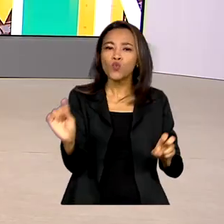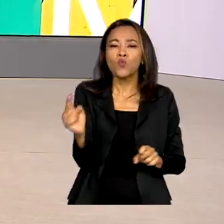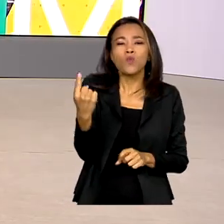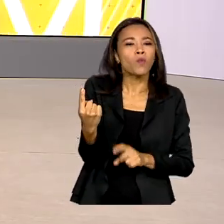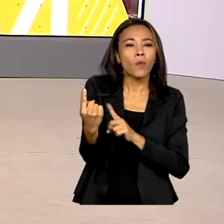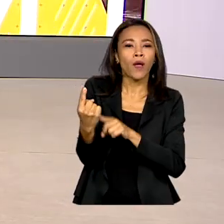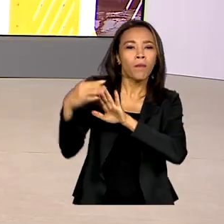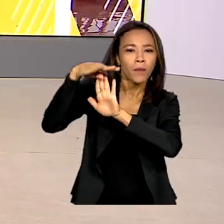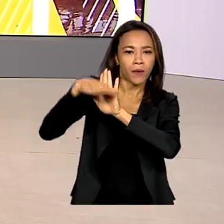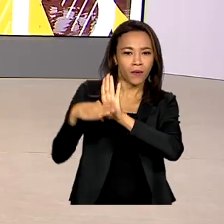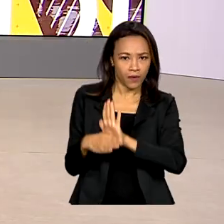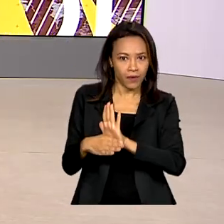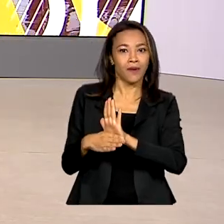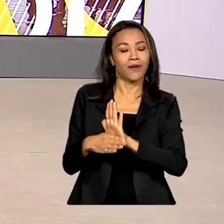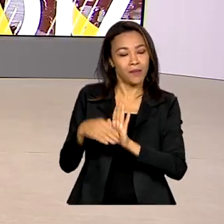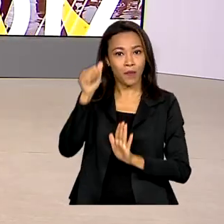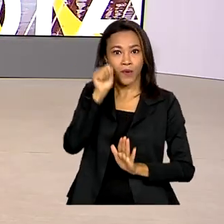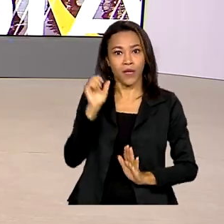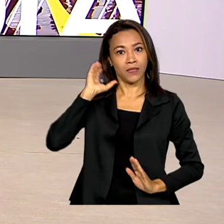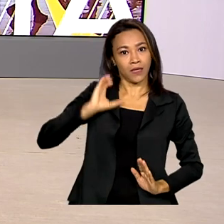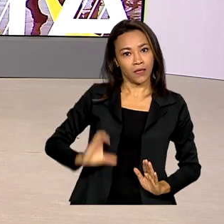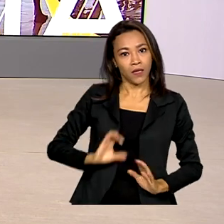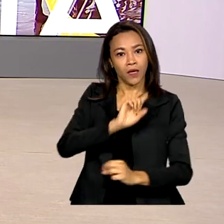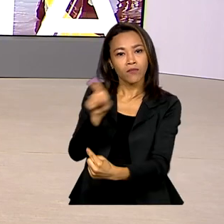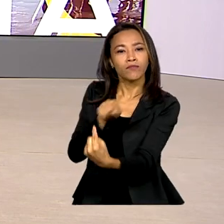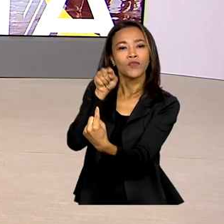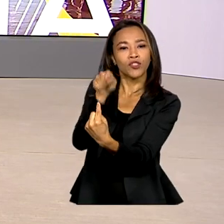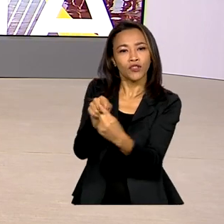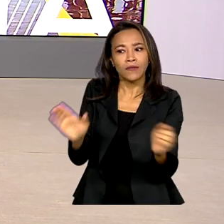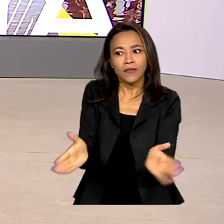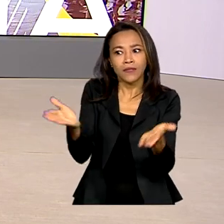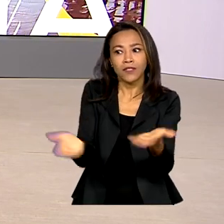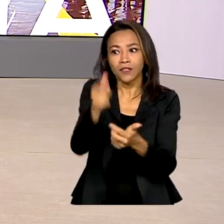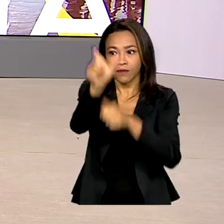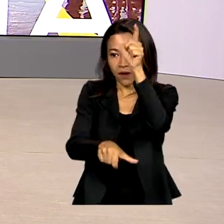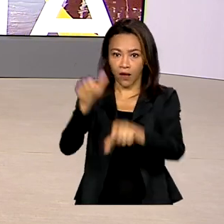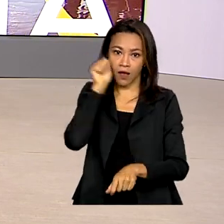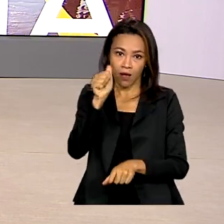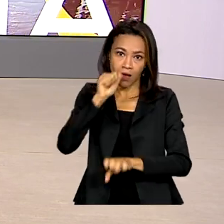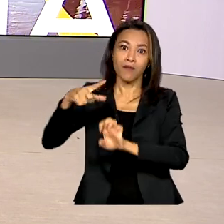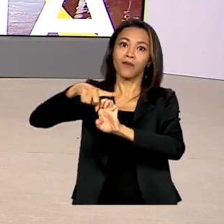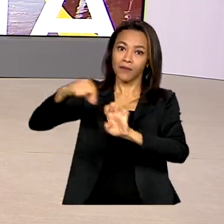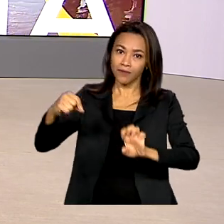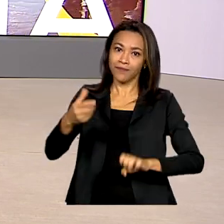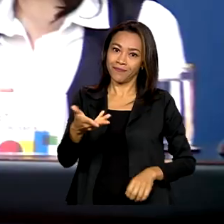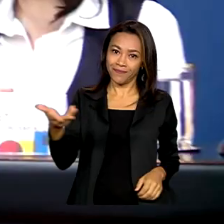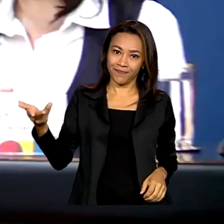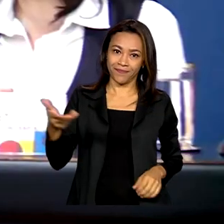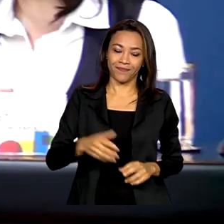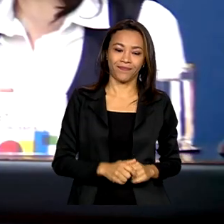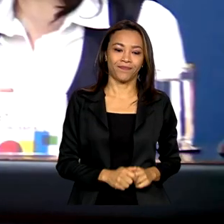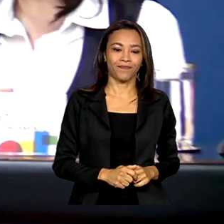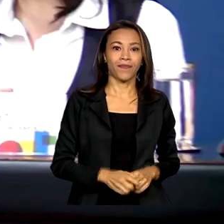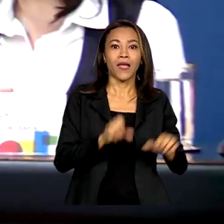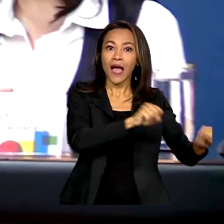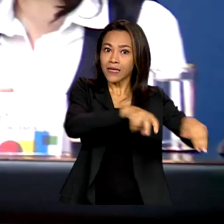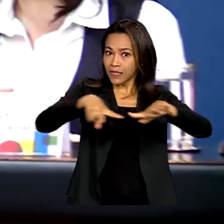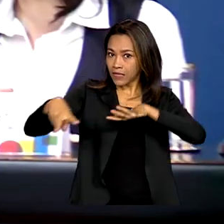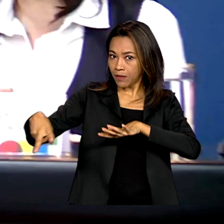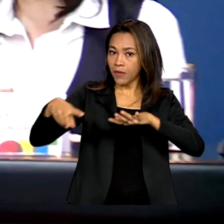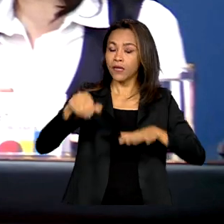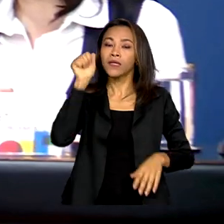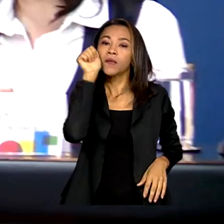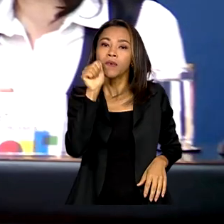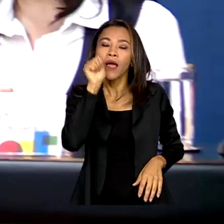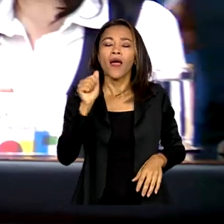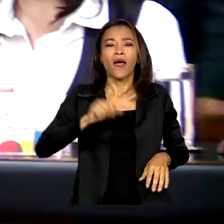programa Mulher Cidadã, que tem a meta de incentivar o empreendedorismo feminino. A Semana da Mulher é uma